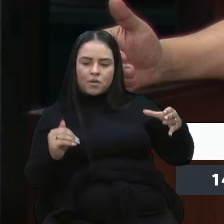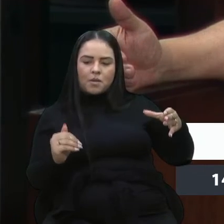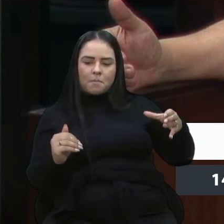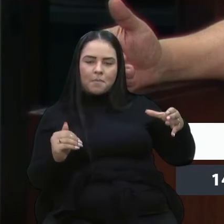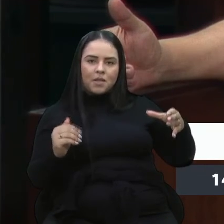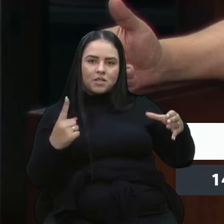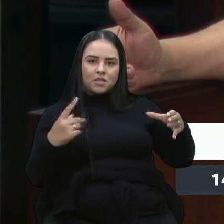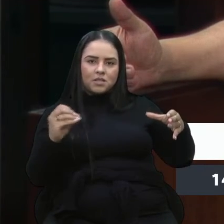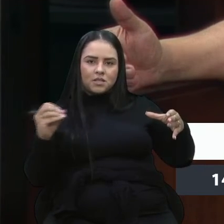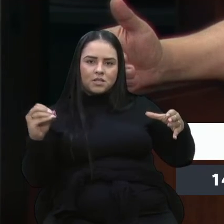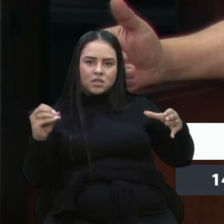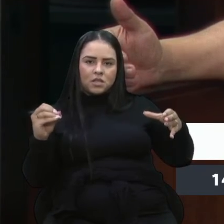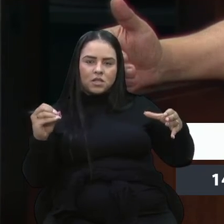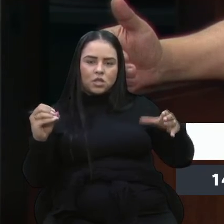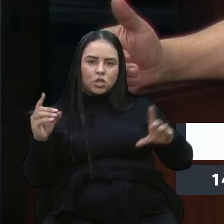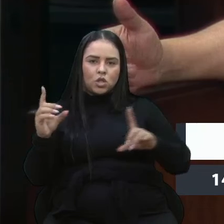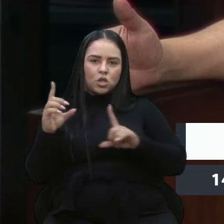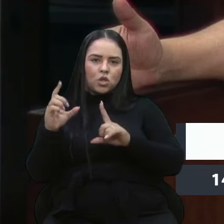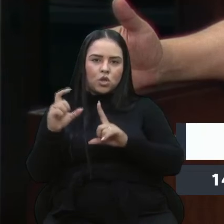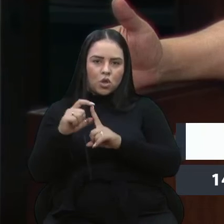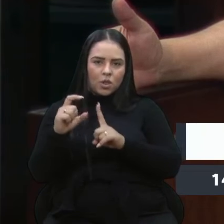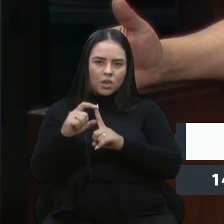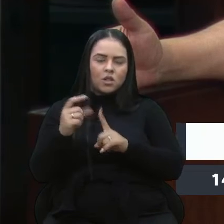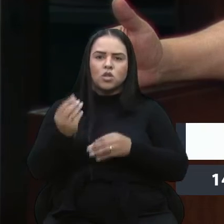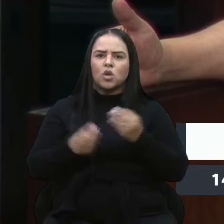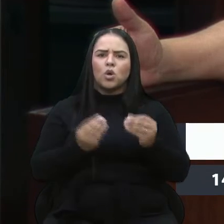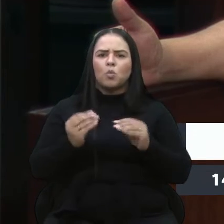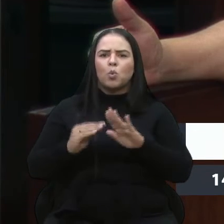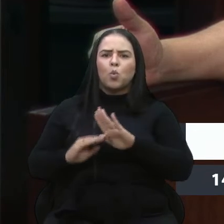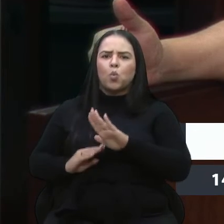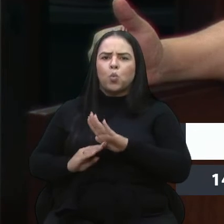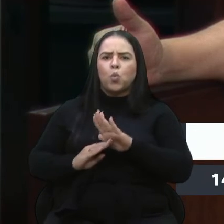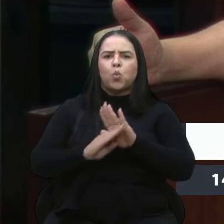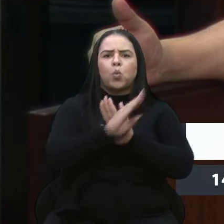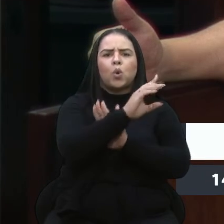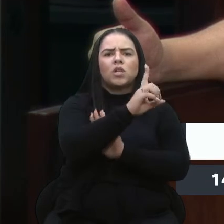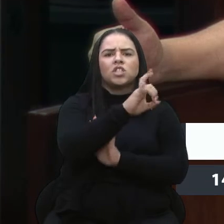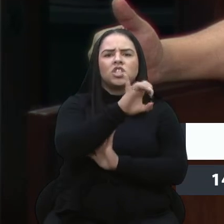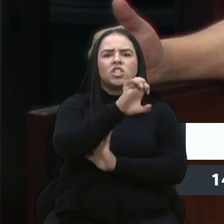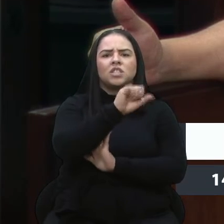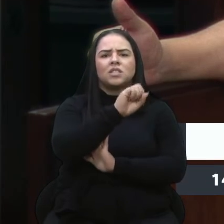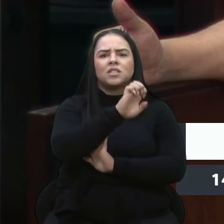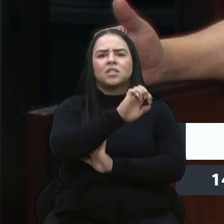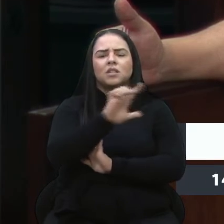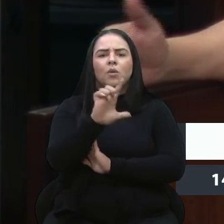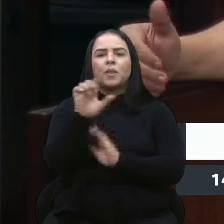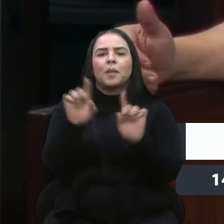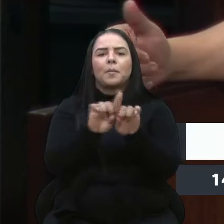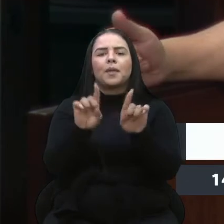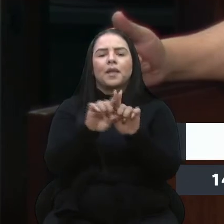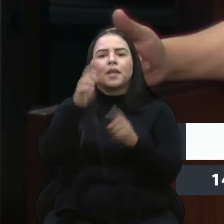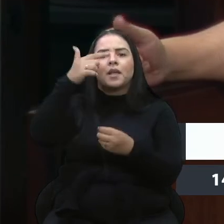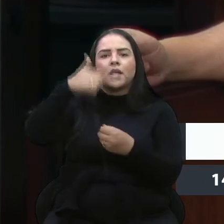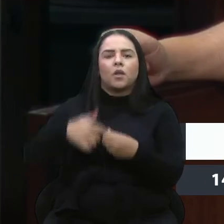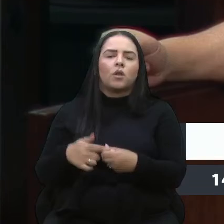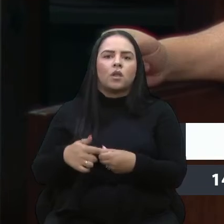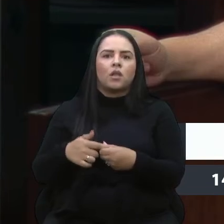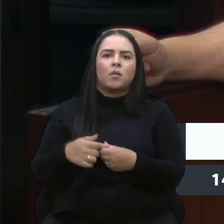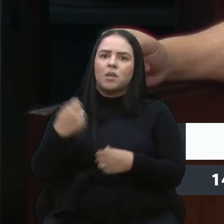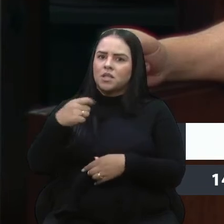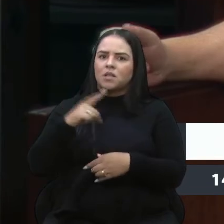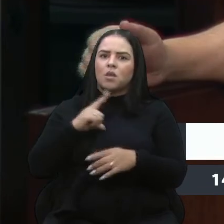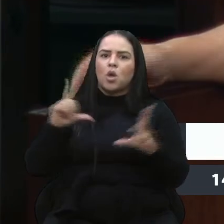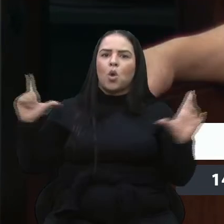né, vereador Marcon, que como subiu tão rápido esse diesel e a gasolina, que baixe tão rápido também.